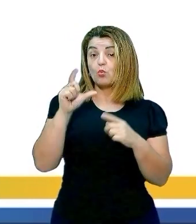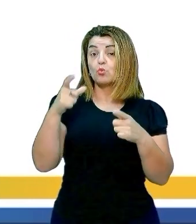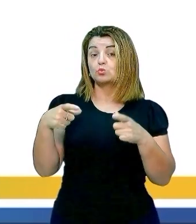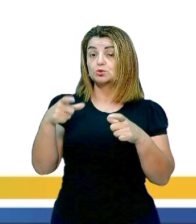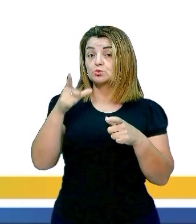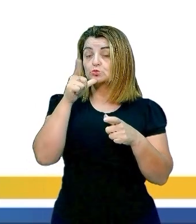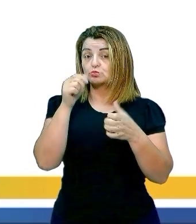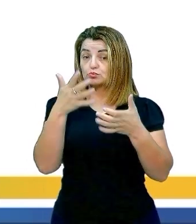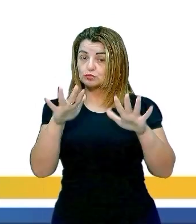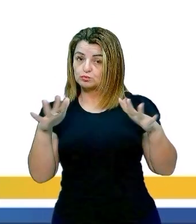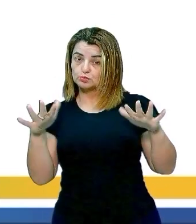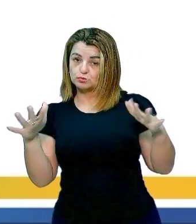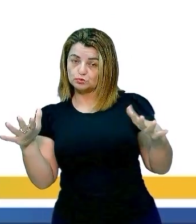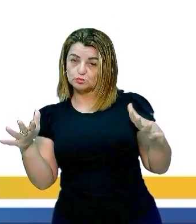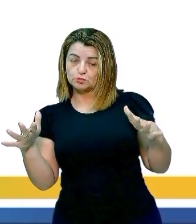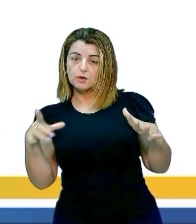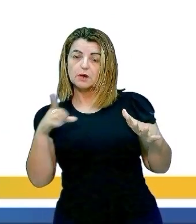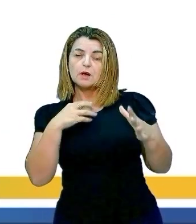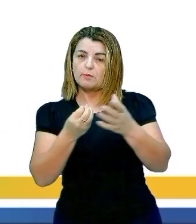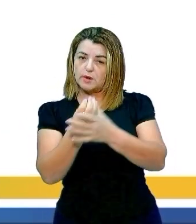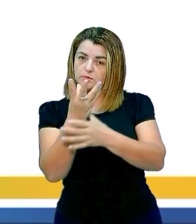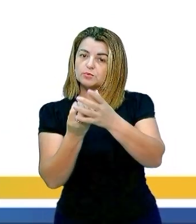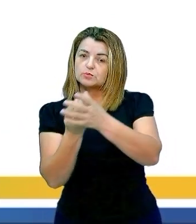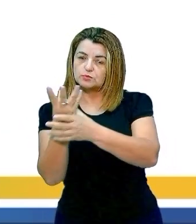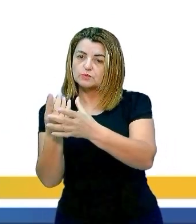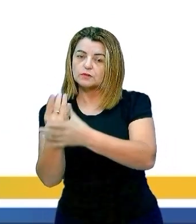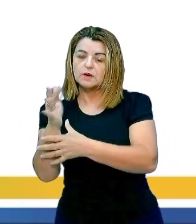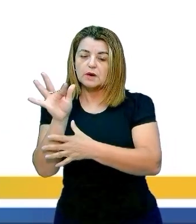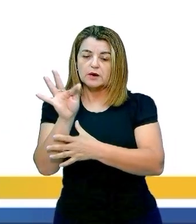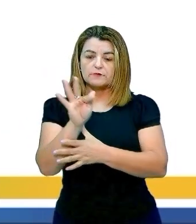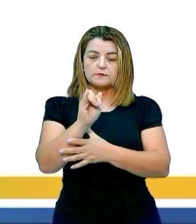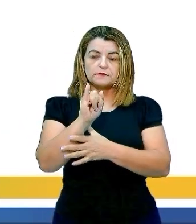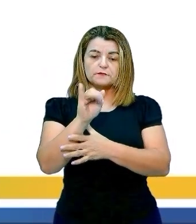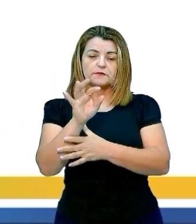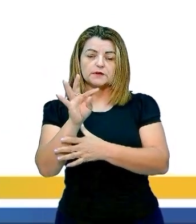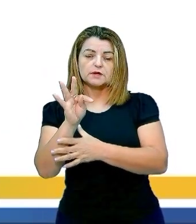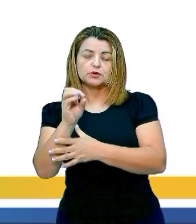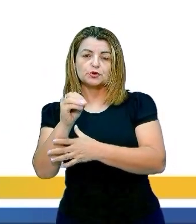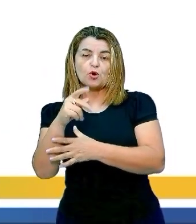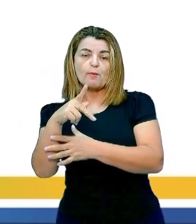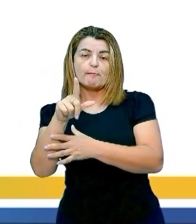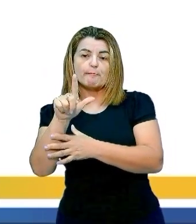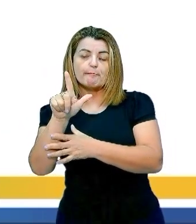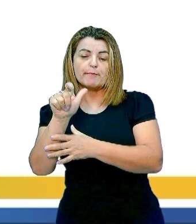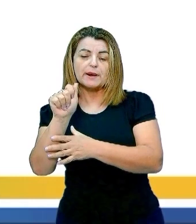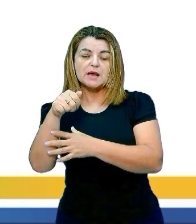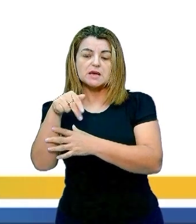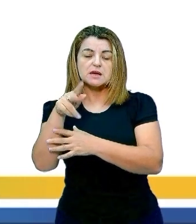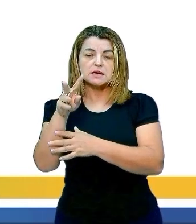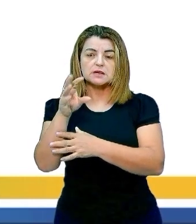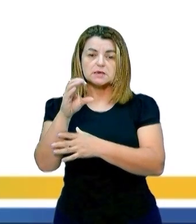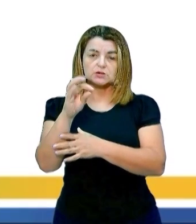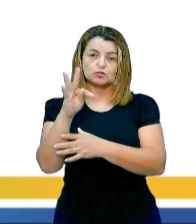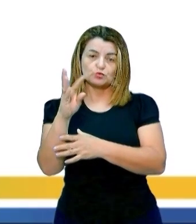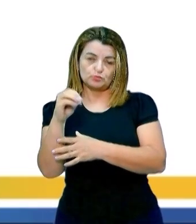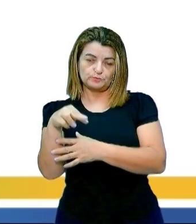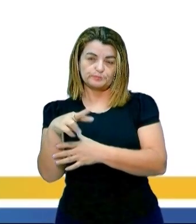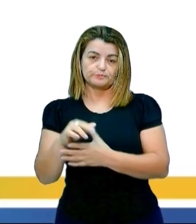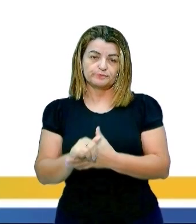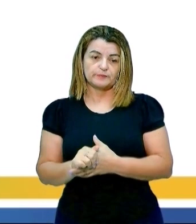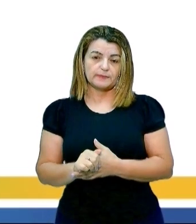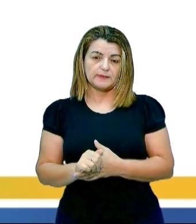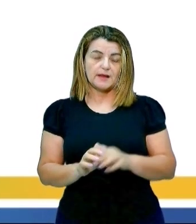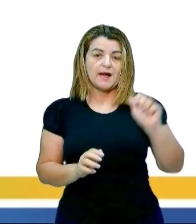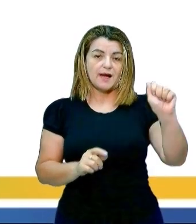Provocando aumento na produtividade do fitoplâncto. A primeira parte está correta, mas a segunda está errada. Então, a resposta é correta,